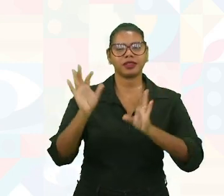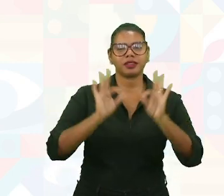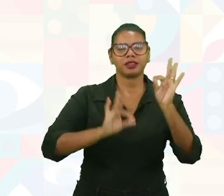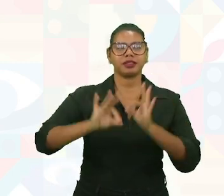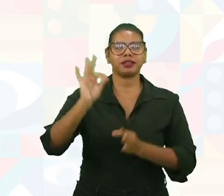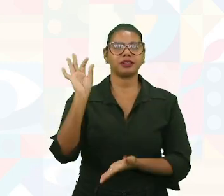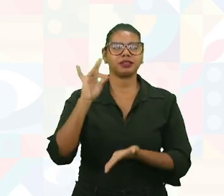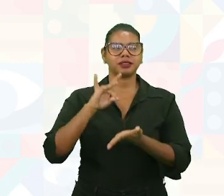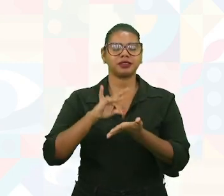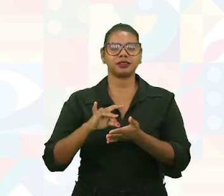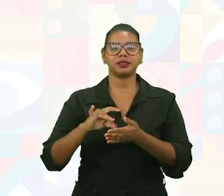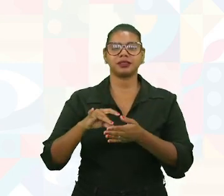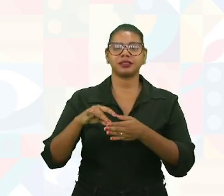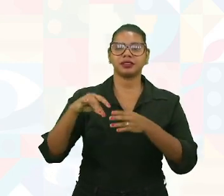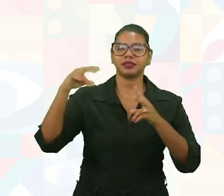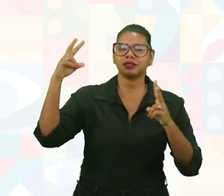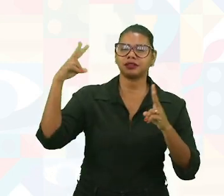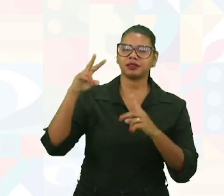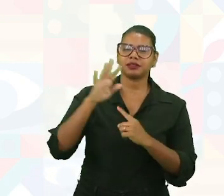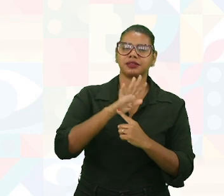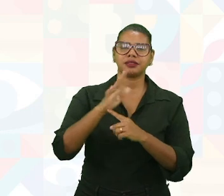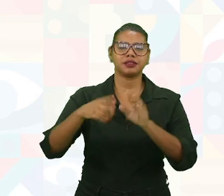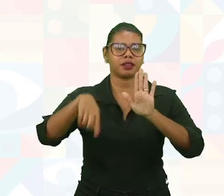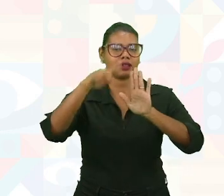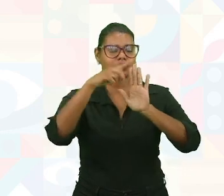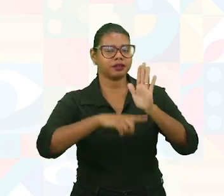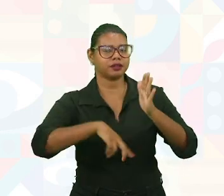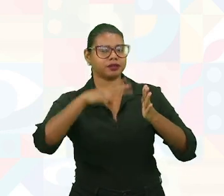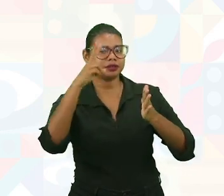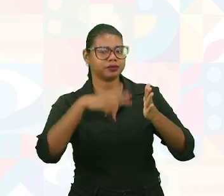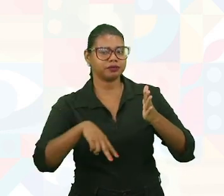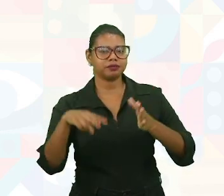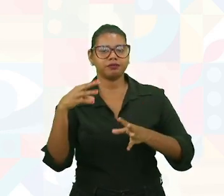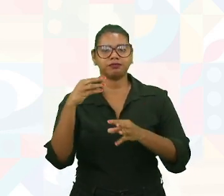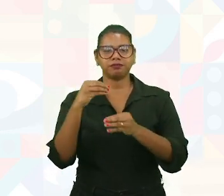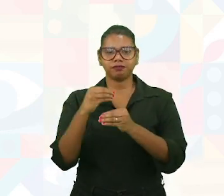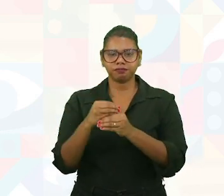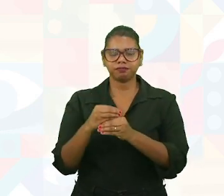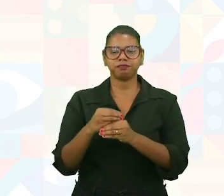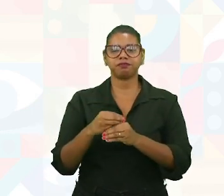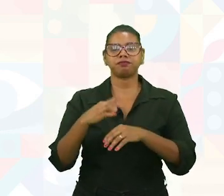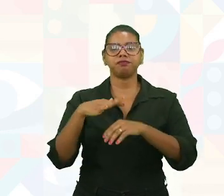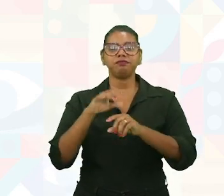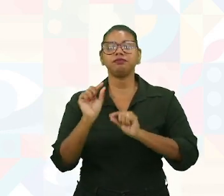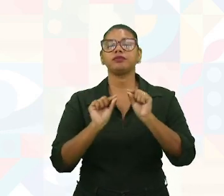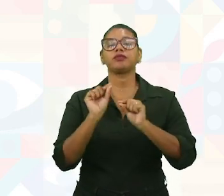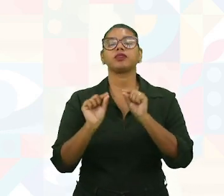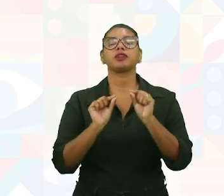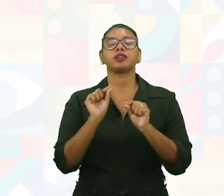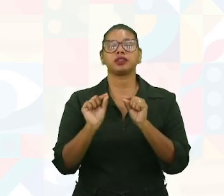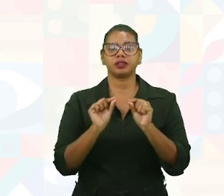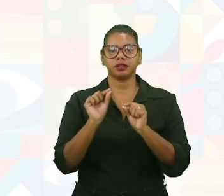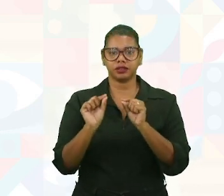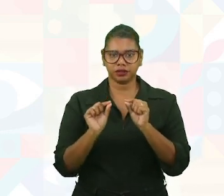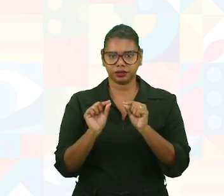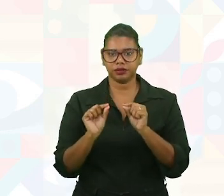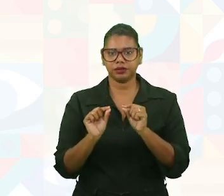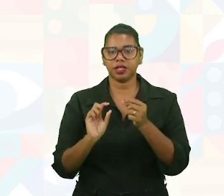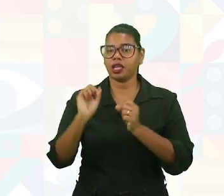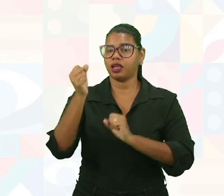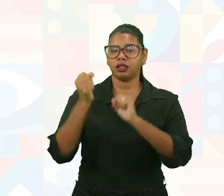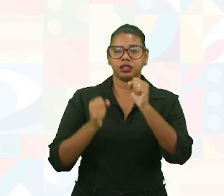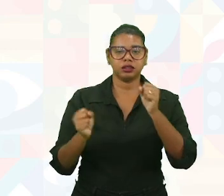olhar para o planeta. Ele começou realmente a ficar doente. Por conta de que, gente? Por grande produção